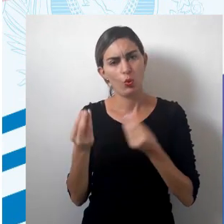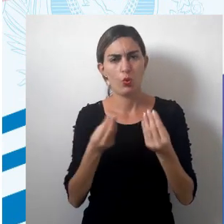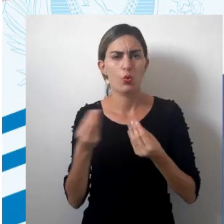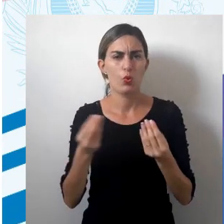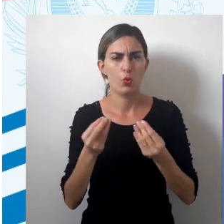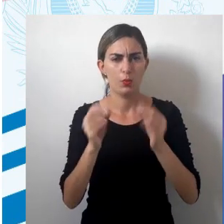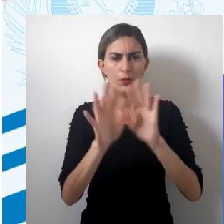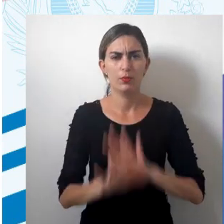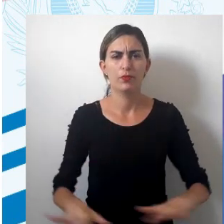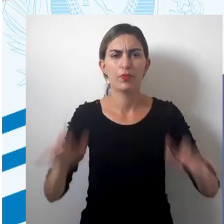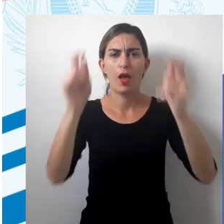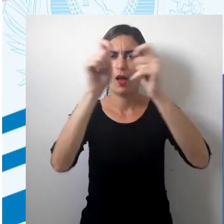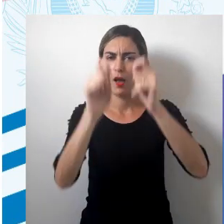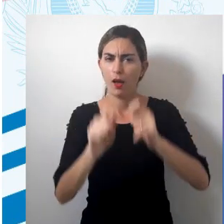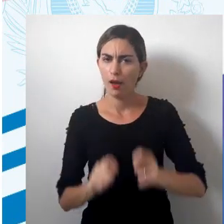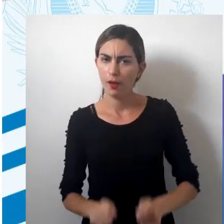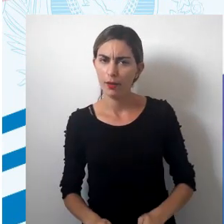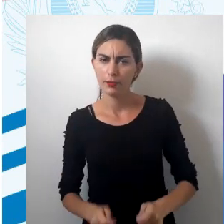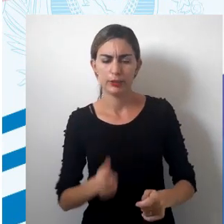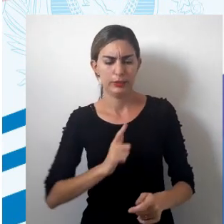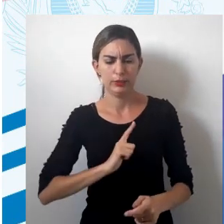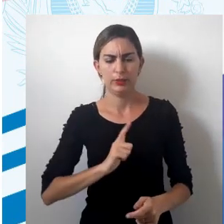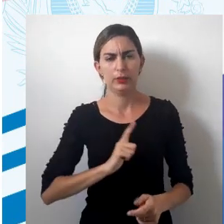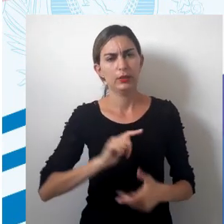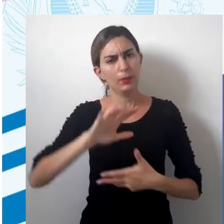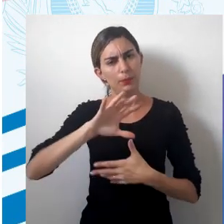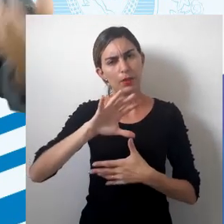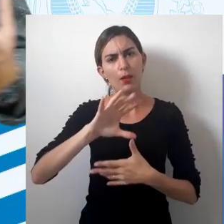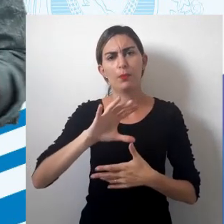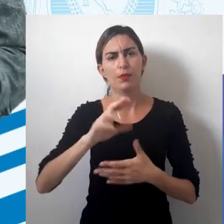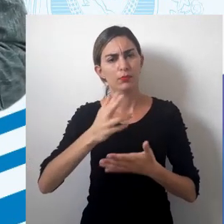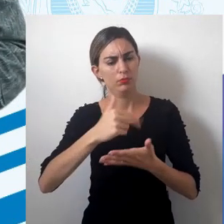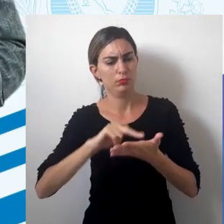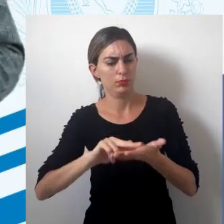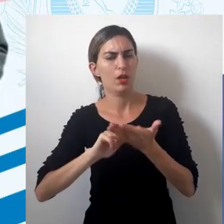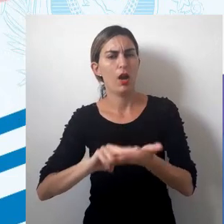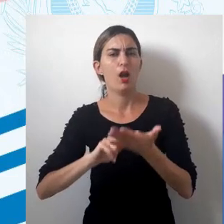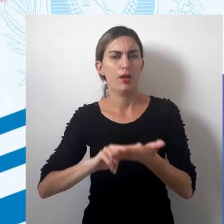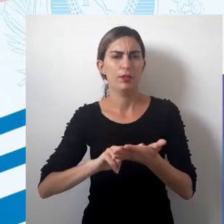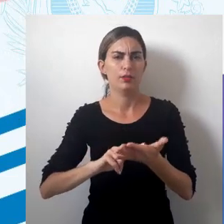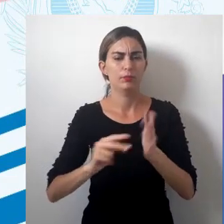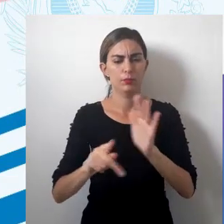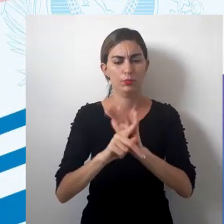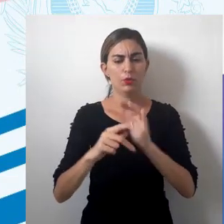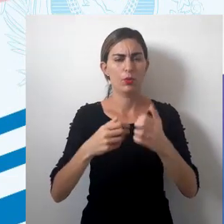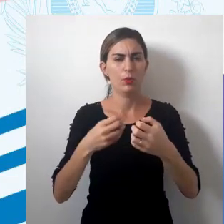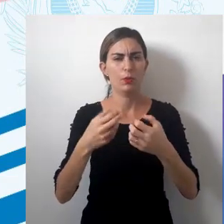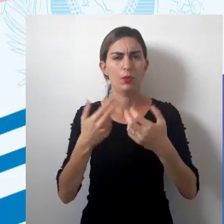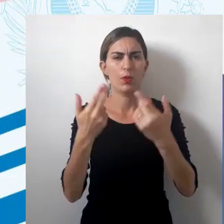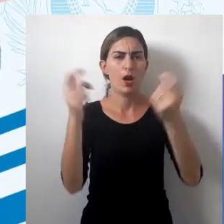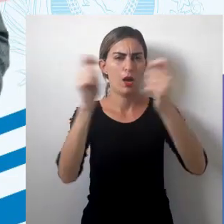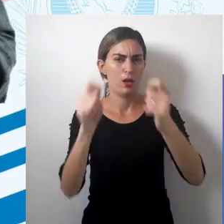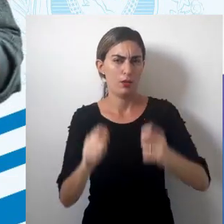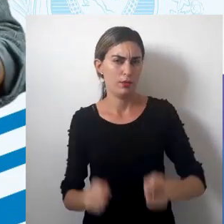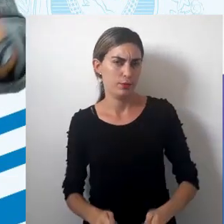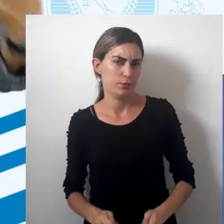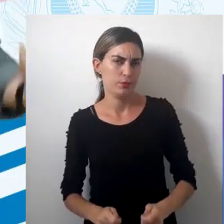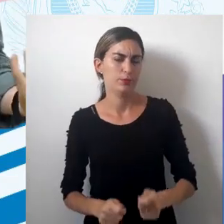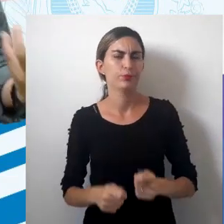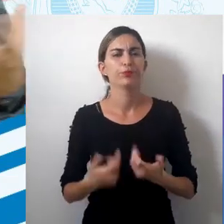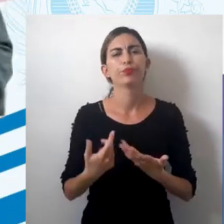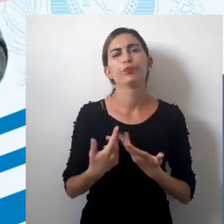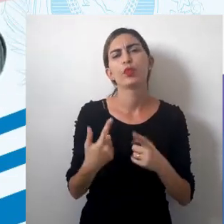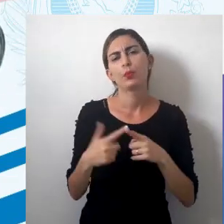a abrangência artística, então a gente tinha inicialmente, né? Uma cartografia que se aproximava muito da